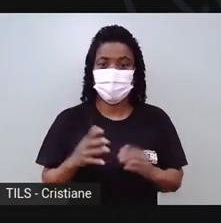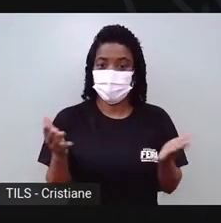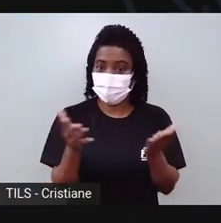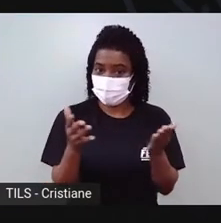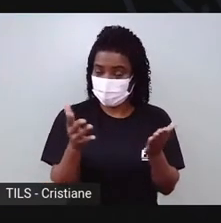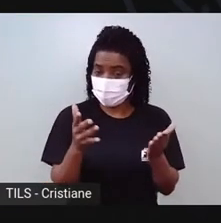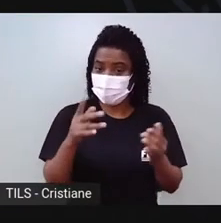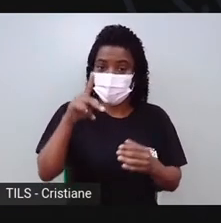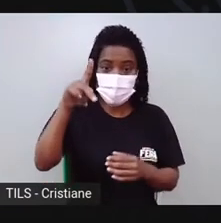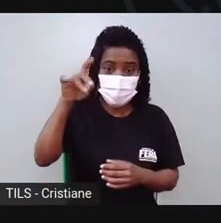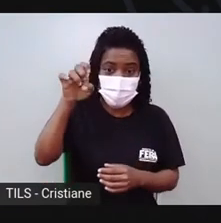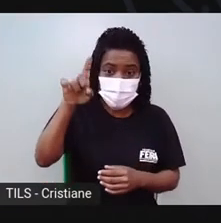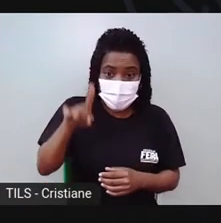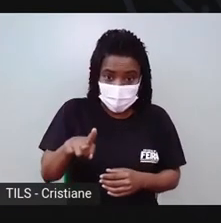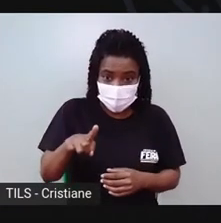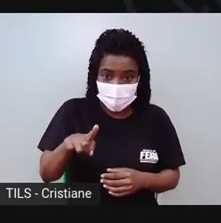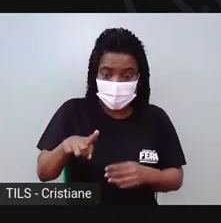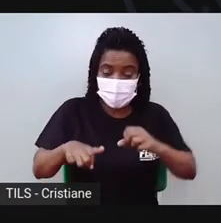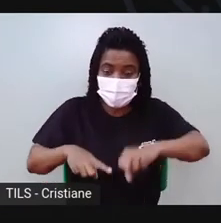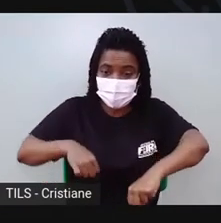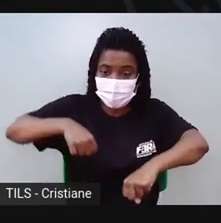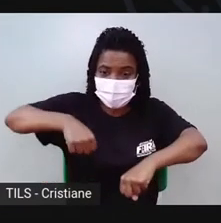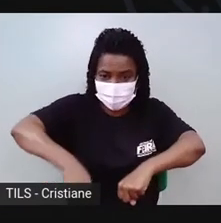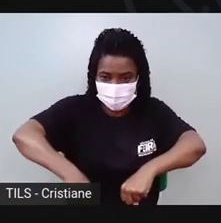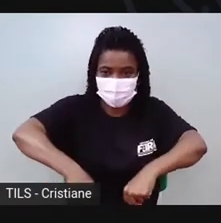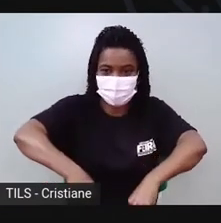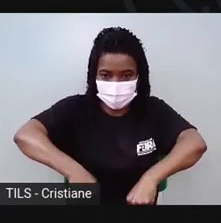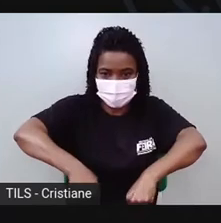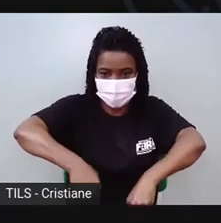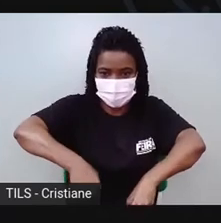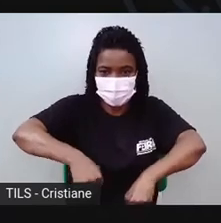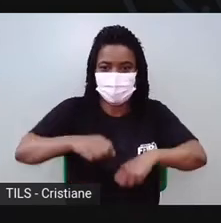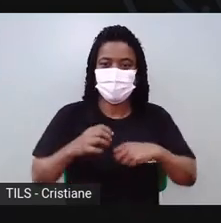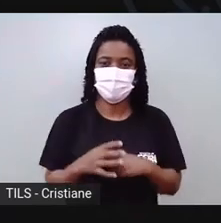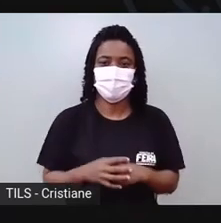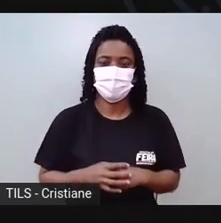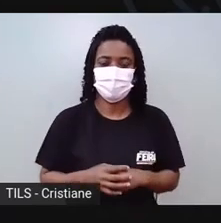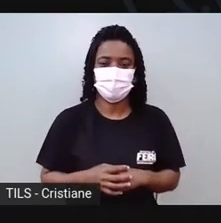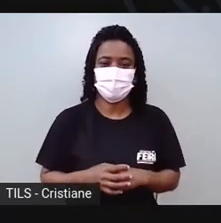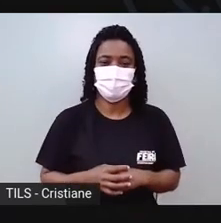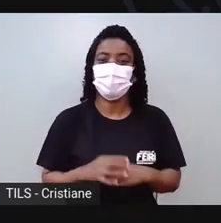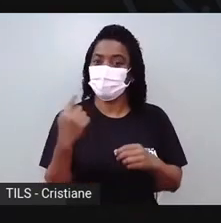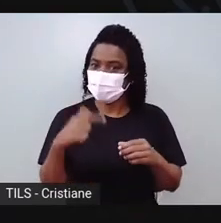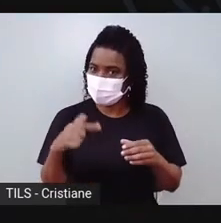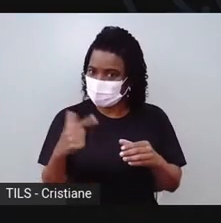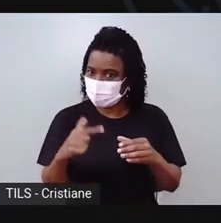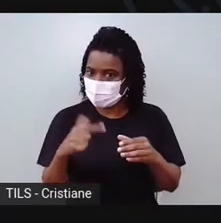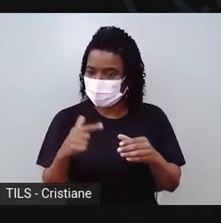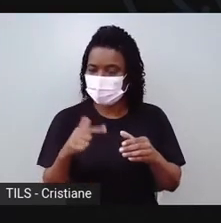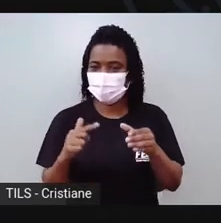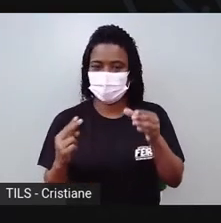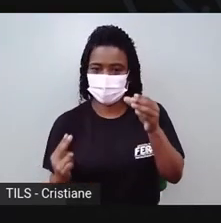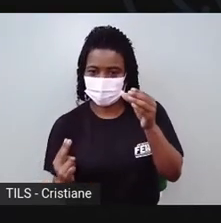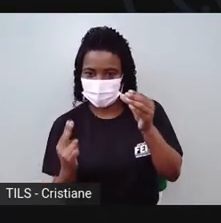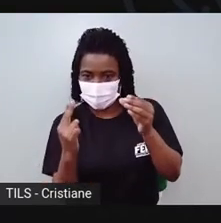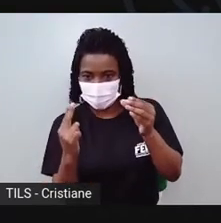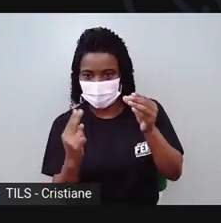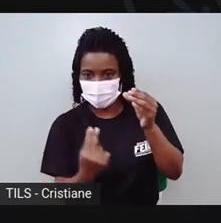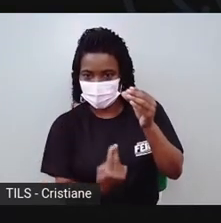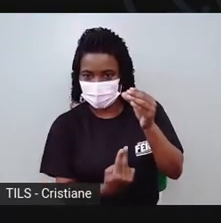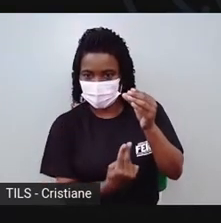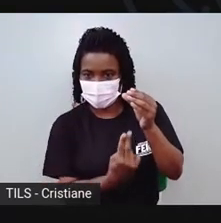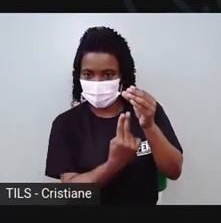na argila, que é pra fazer uma cavidadezinha. e vai sentar ele aqui em cima dos